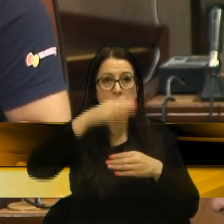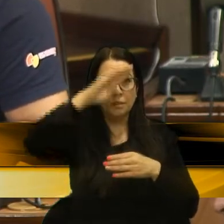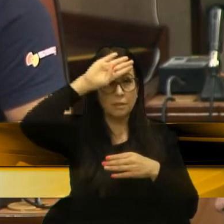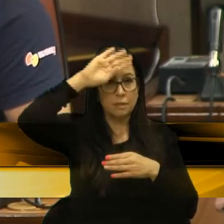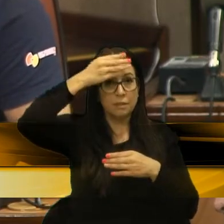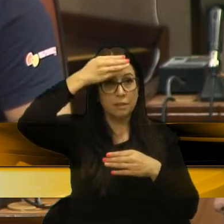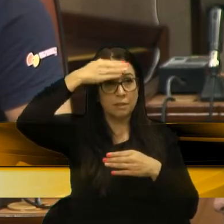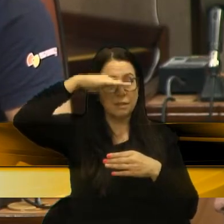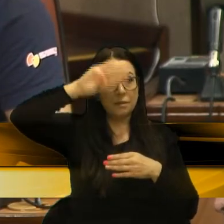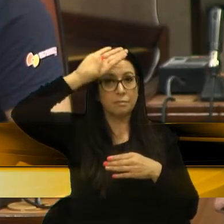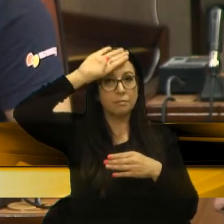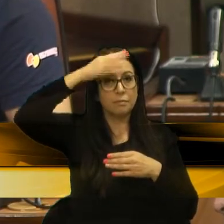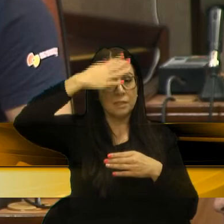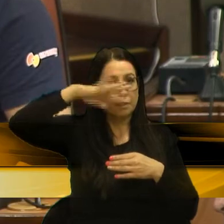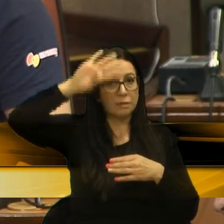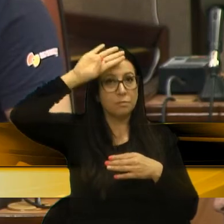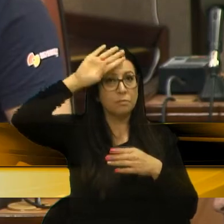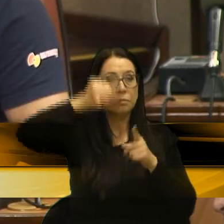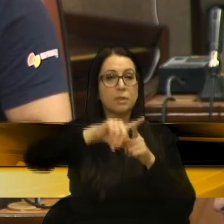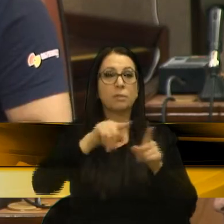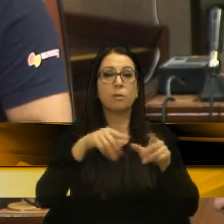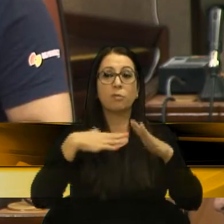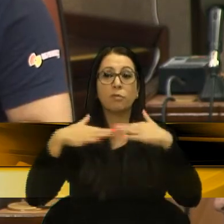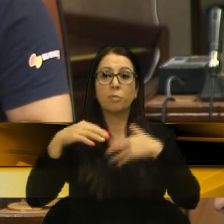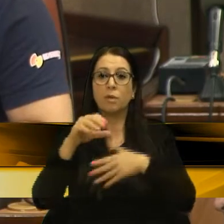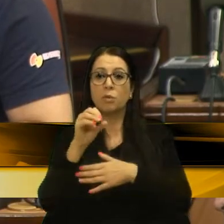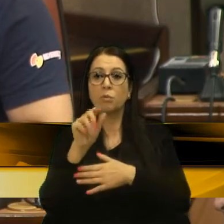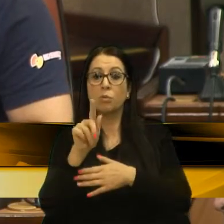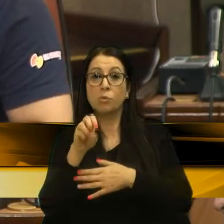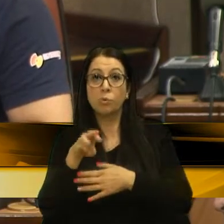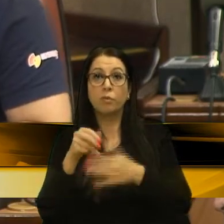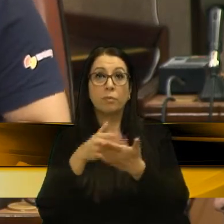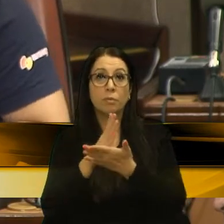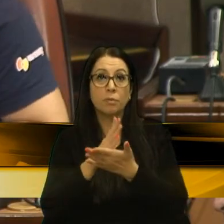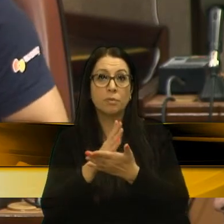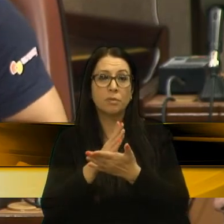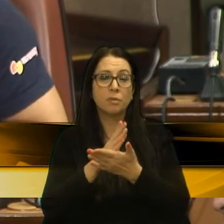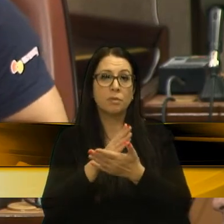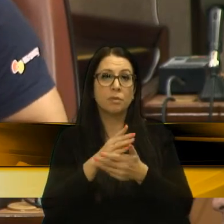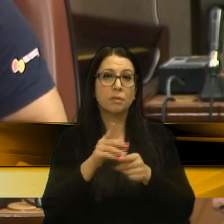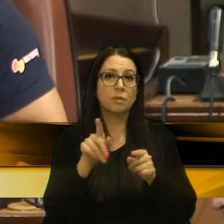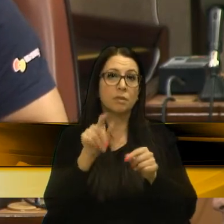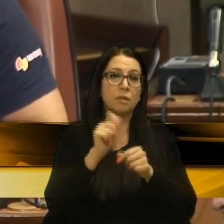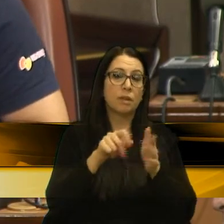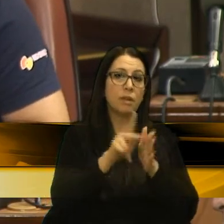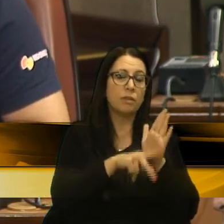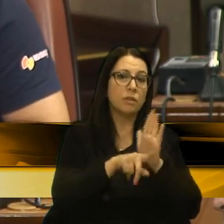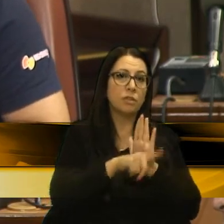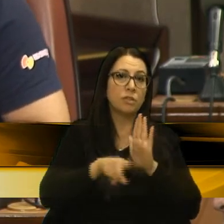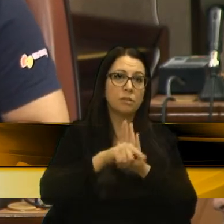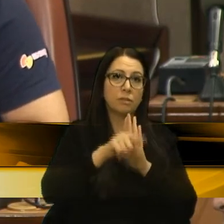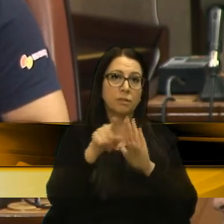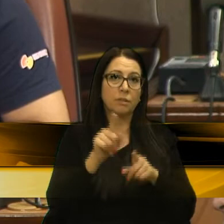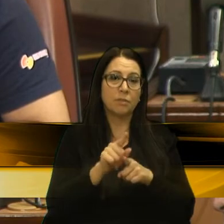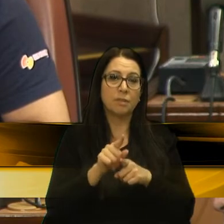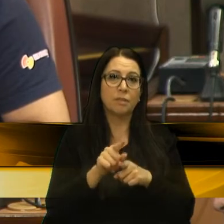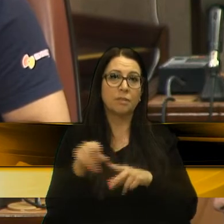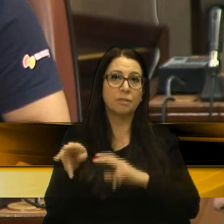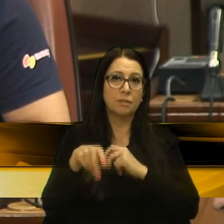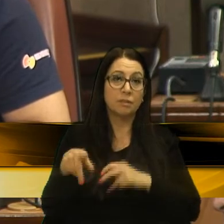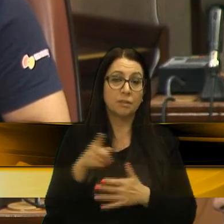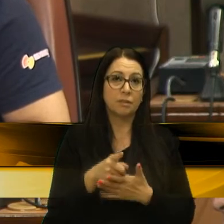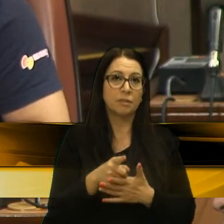lá do Monumento Ogum, que foi aprovado e ele sentou em cima também desse projeto. Como é o caso dos agricultores.